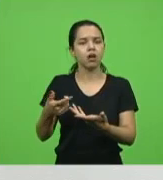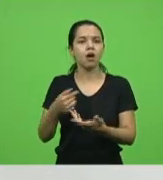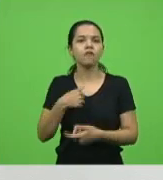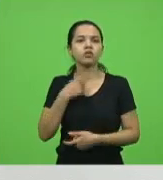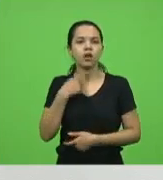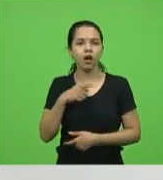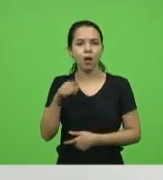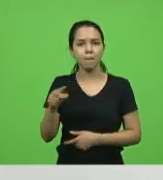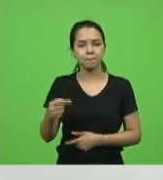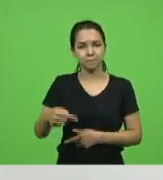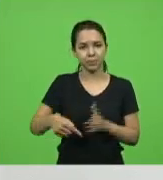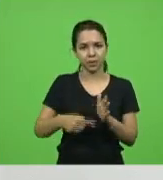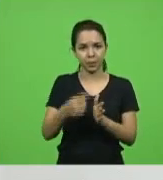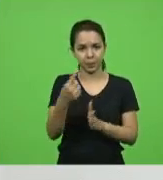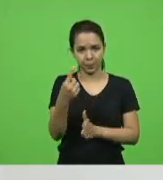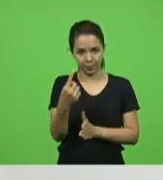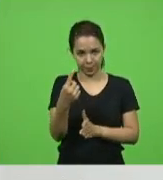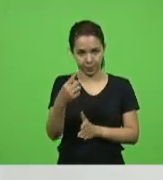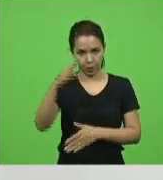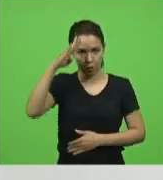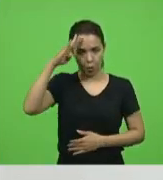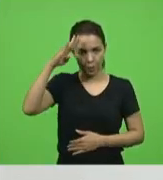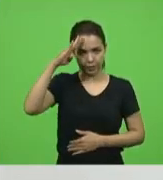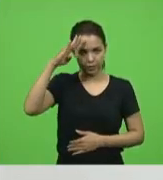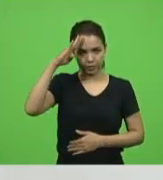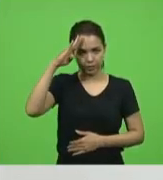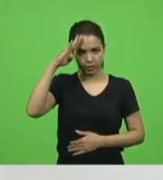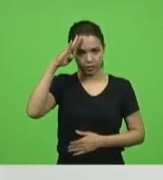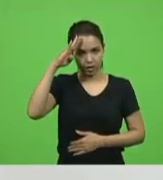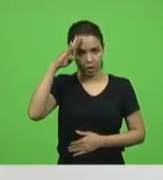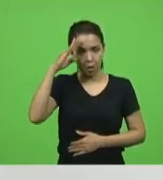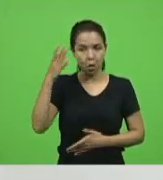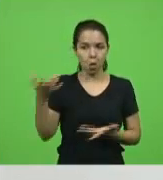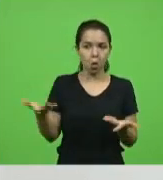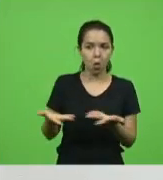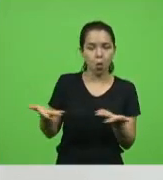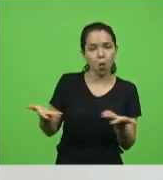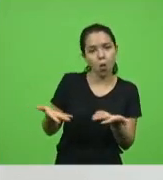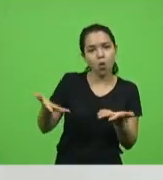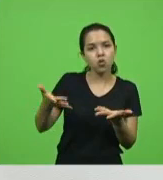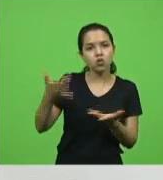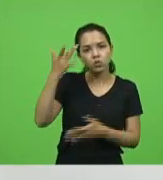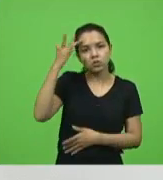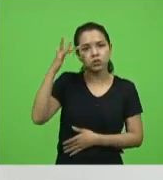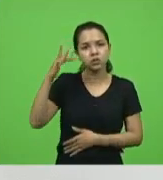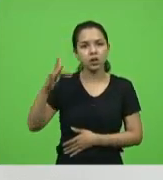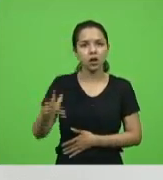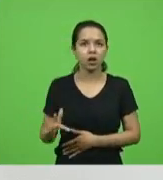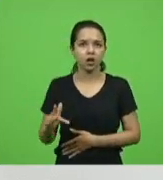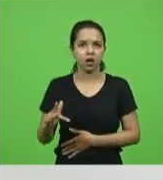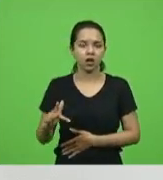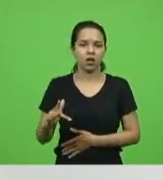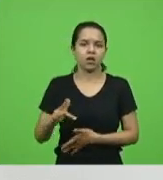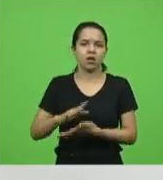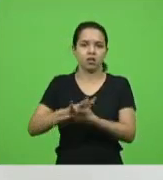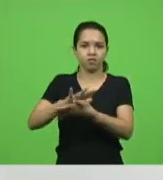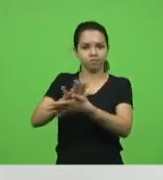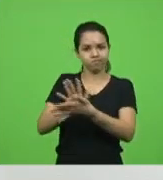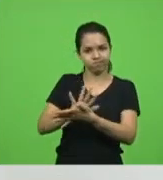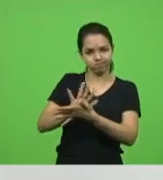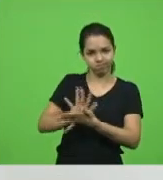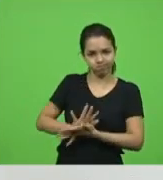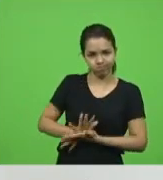primeiro comandante. Eu não sei se o que está fazendo da vida hoje, lembro dele, fui humilhado no quartel,